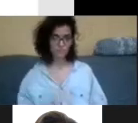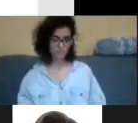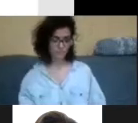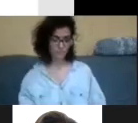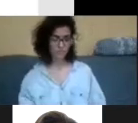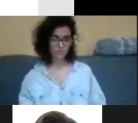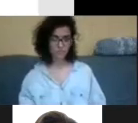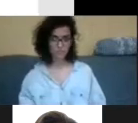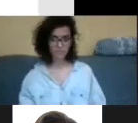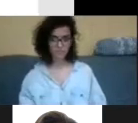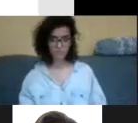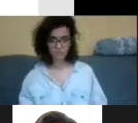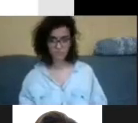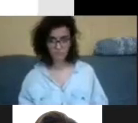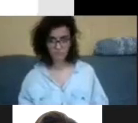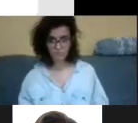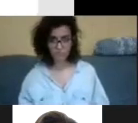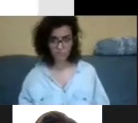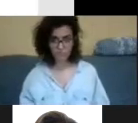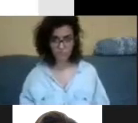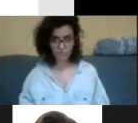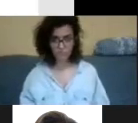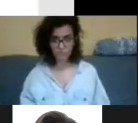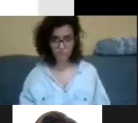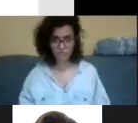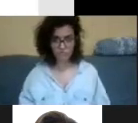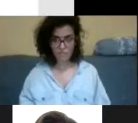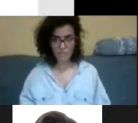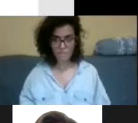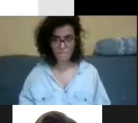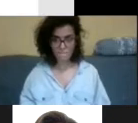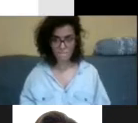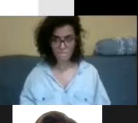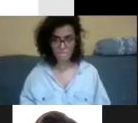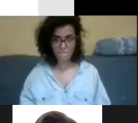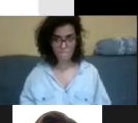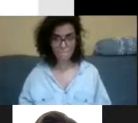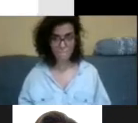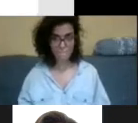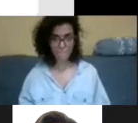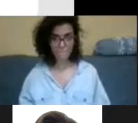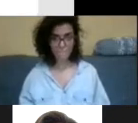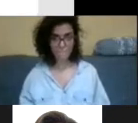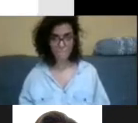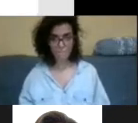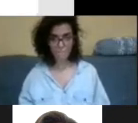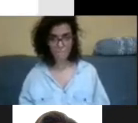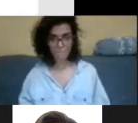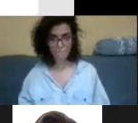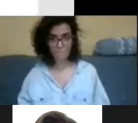frase ocupar uma linha, você pode usar bullet points, né? Que são aquelas bolinhas para listar